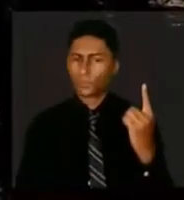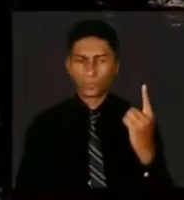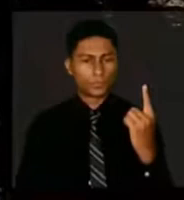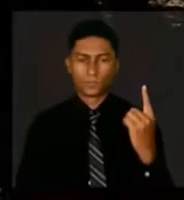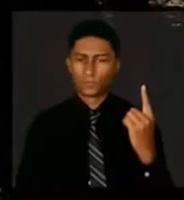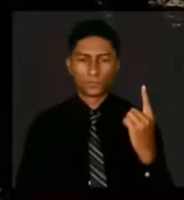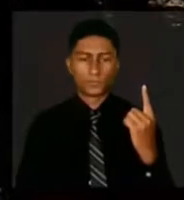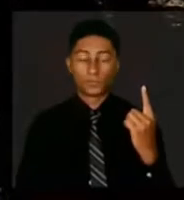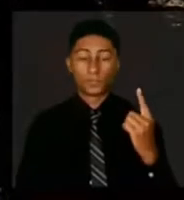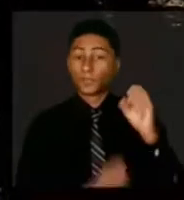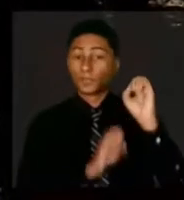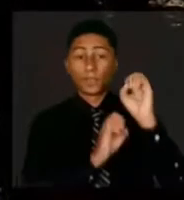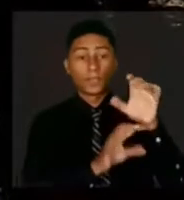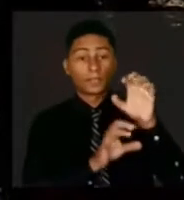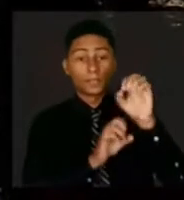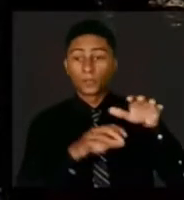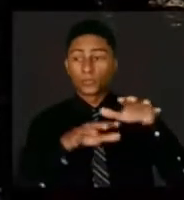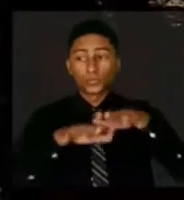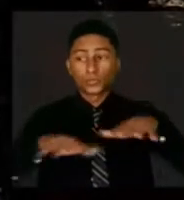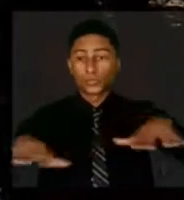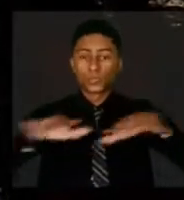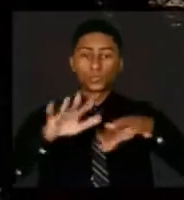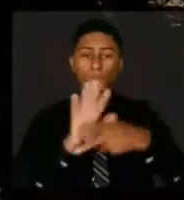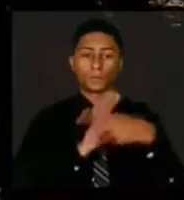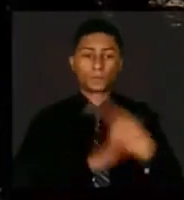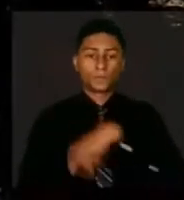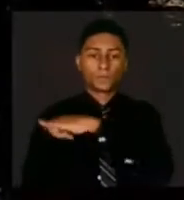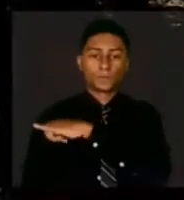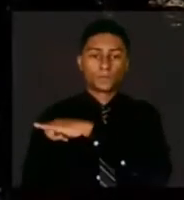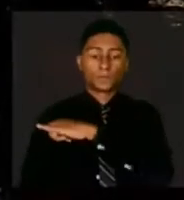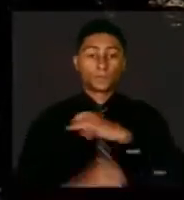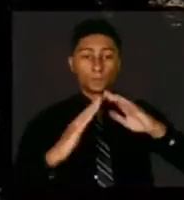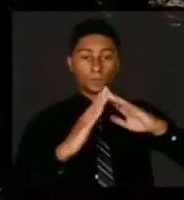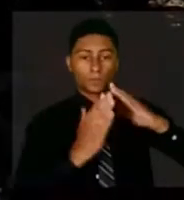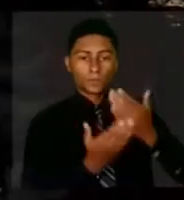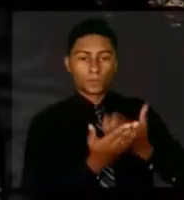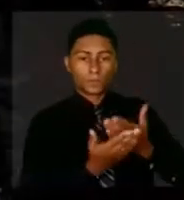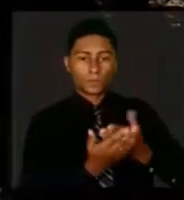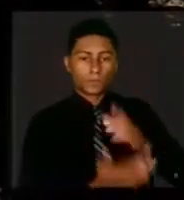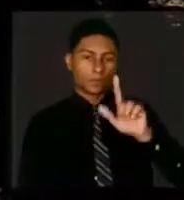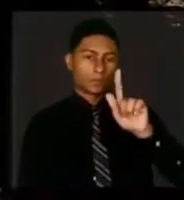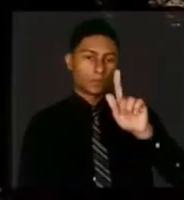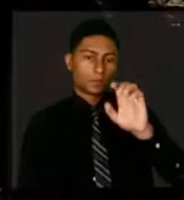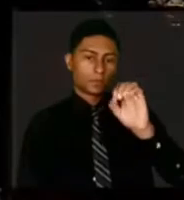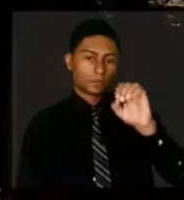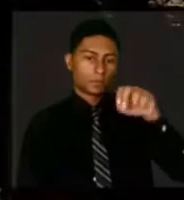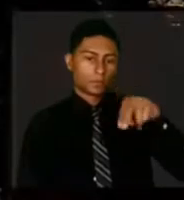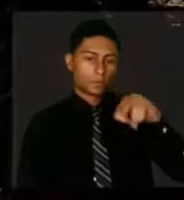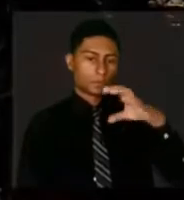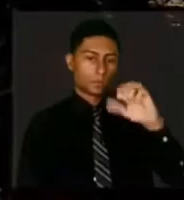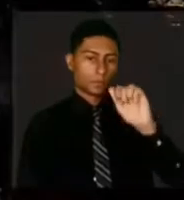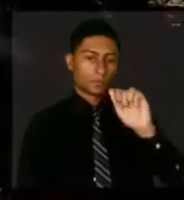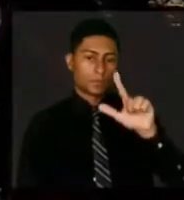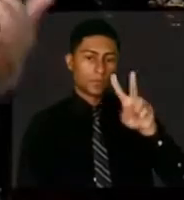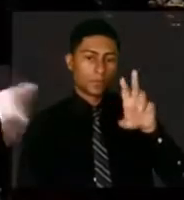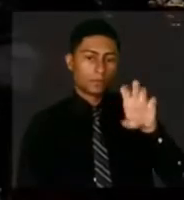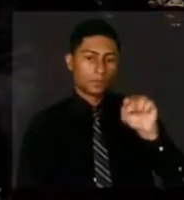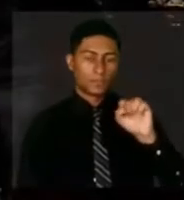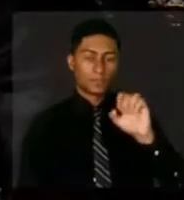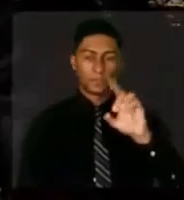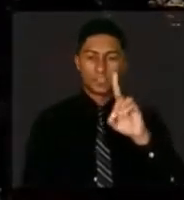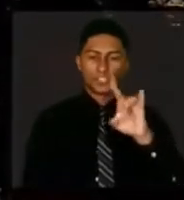educação carioca. A Escola Municipal Gonçalves Dias está comemorando o seu